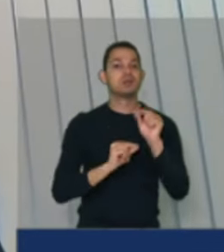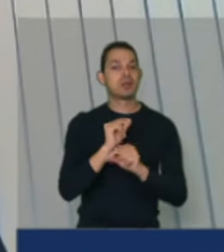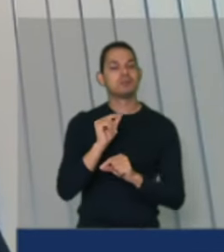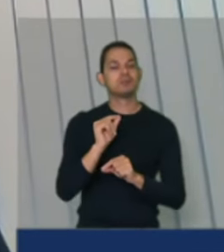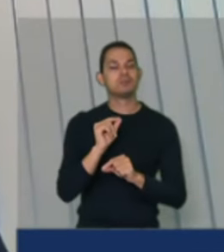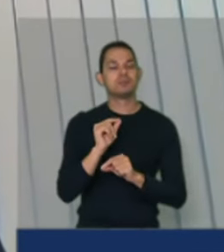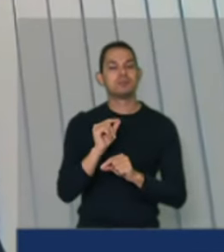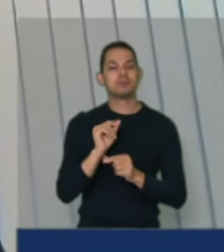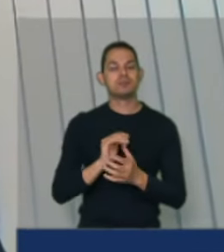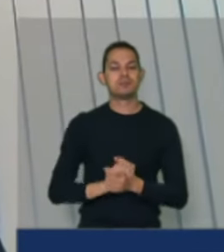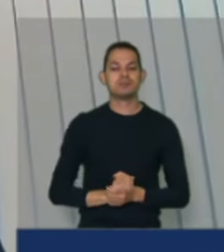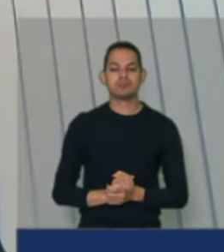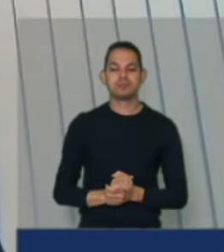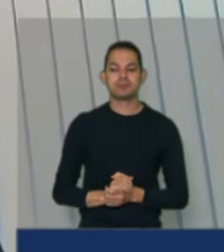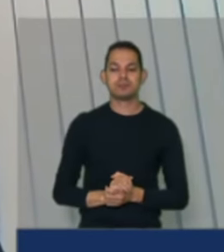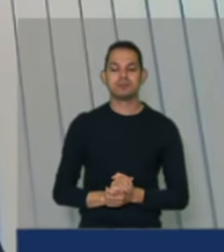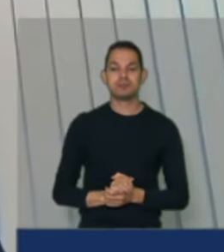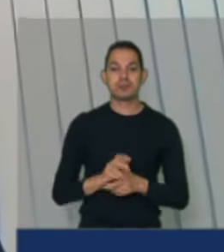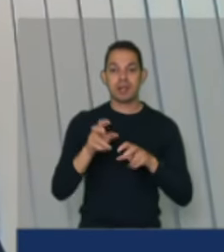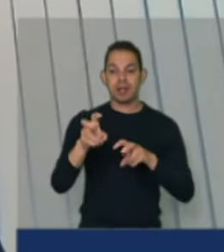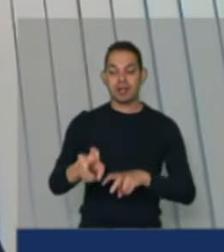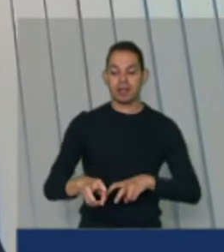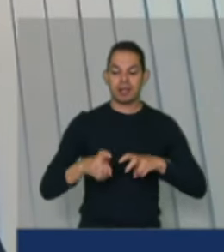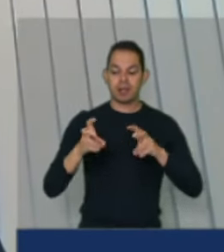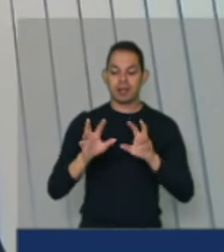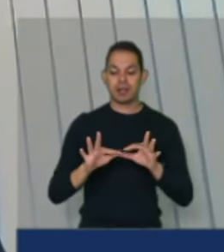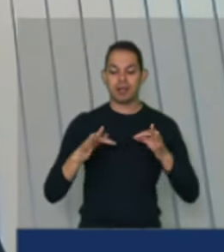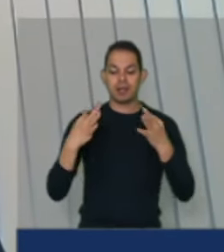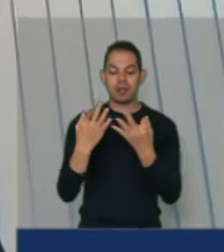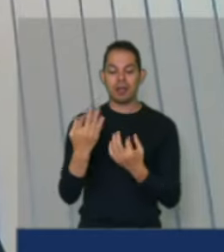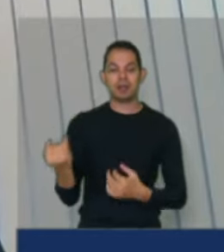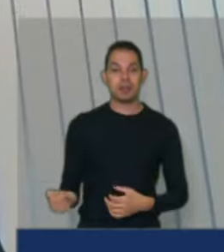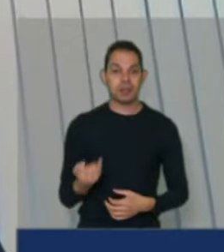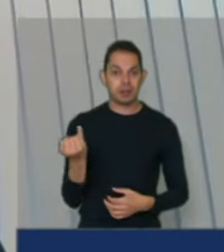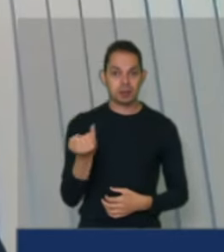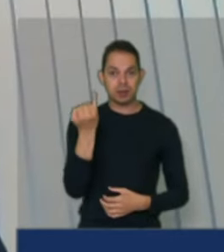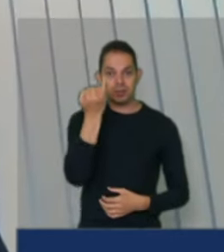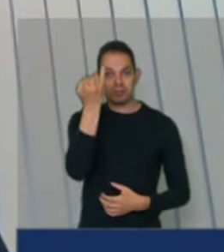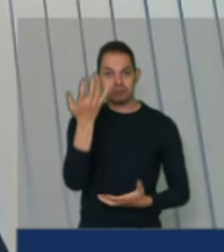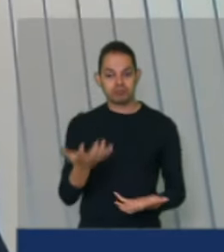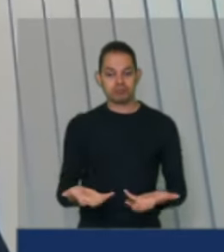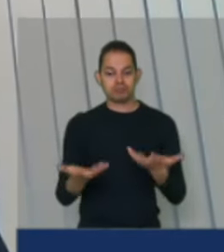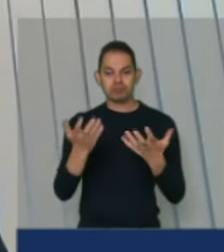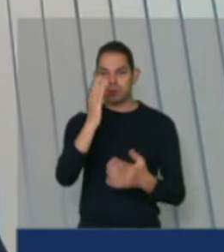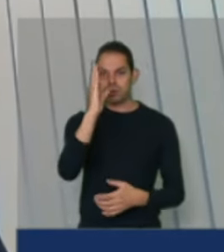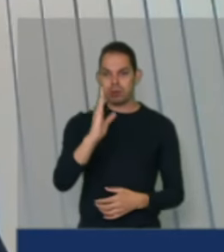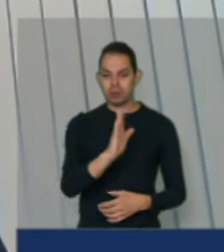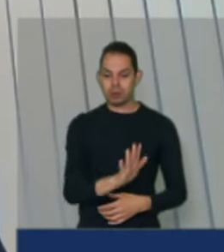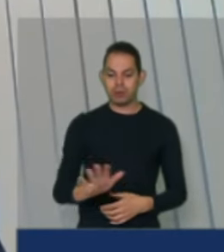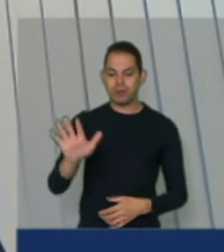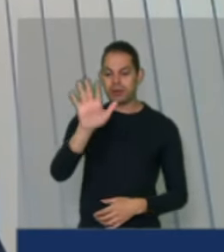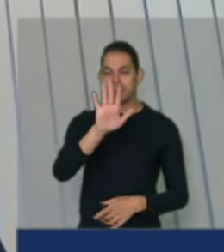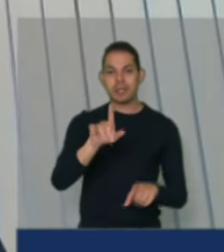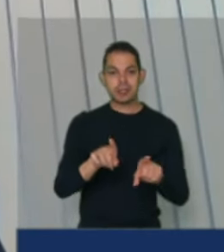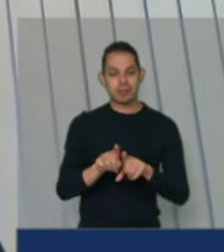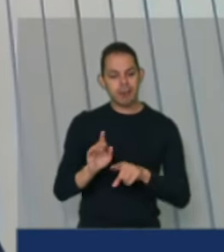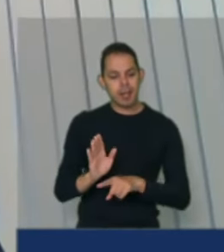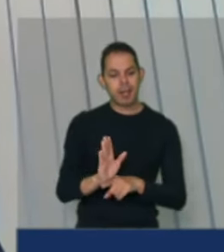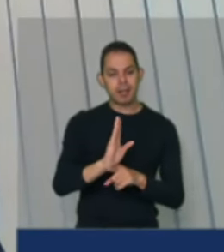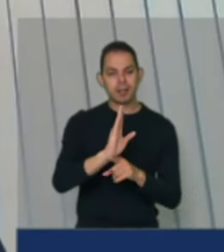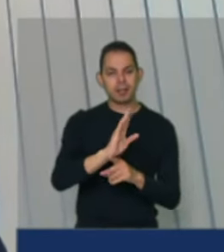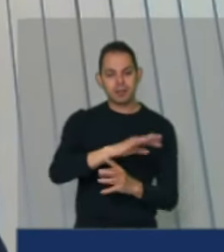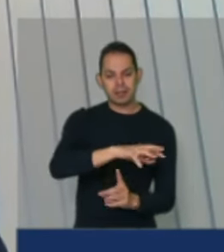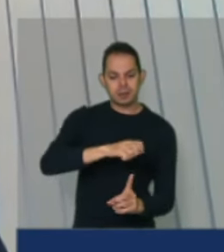e na importância da agricultura familiar para o agro nacional como um todo e para a sociedade de forma